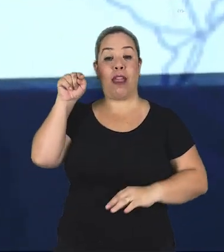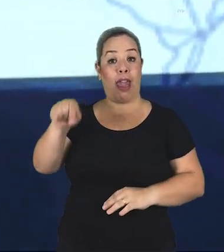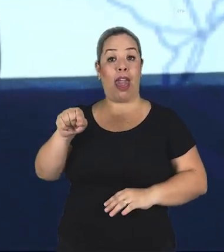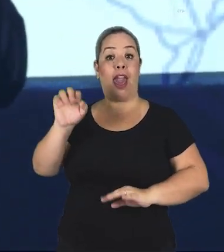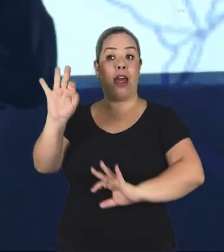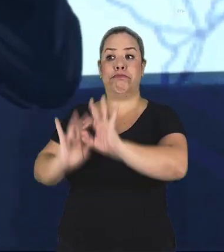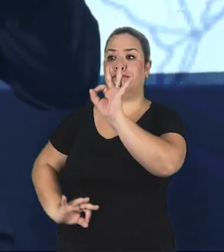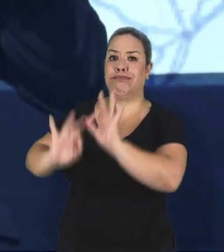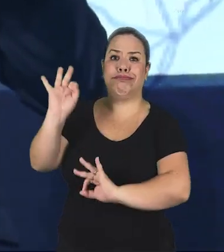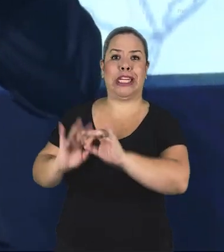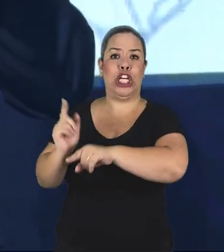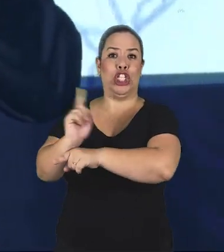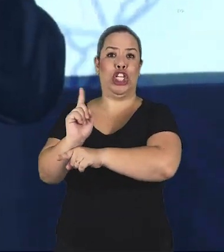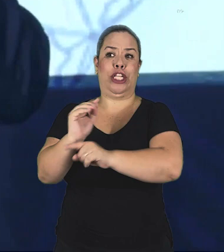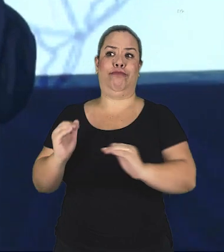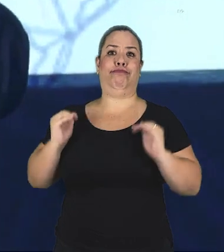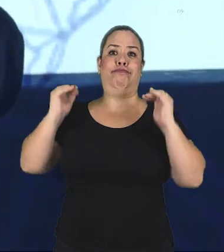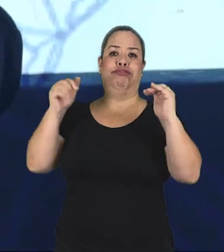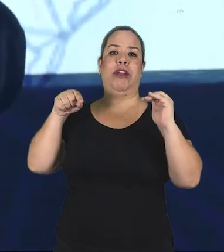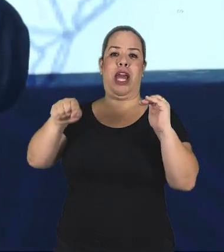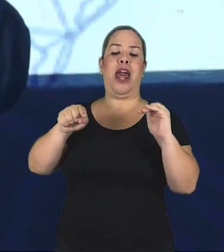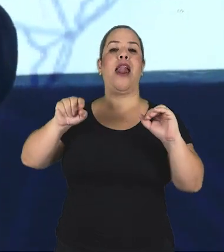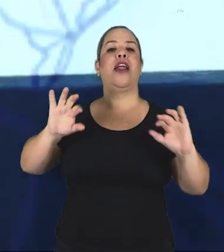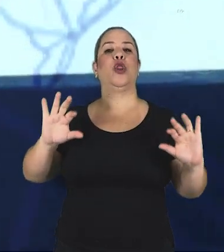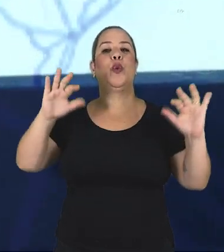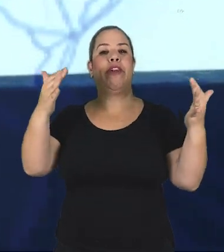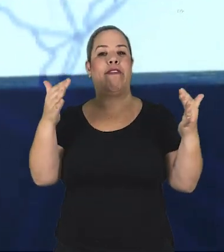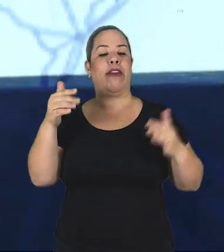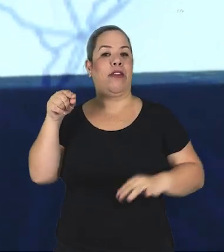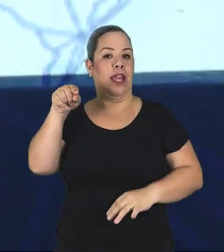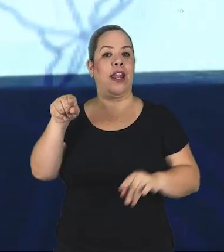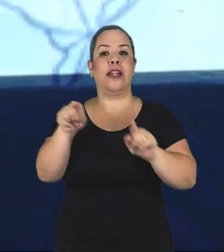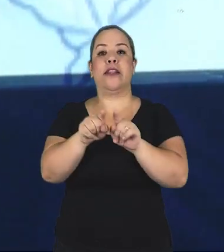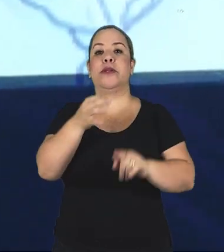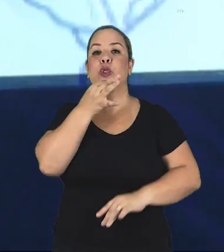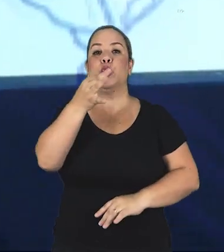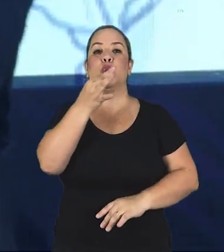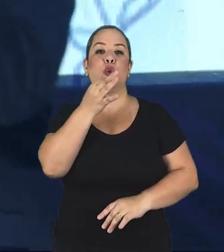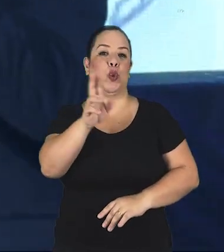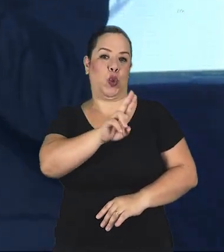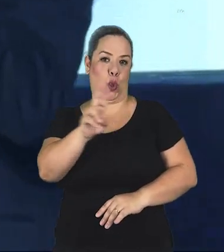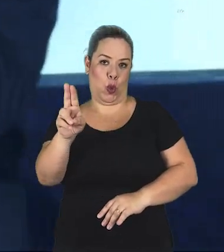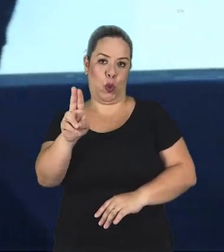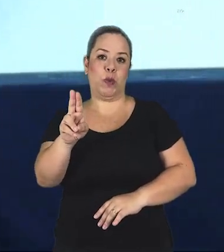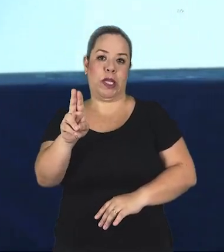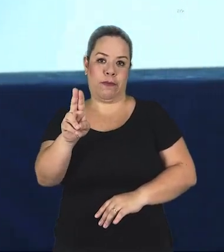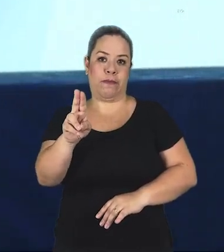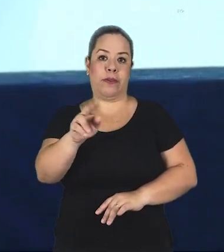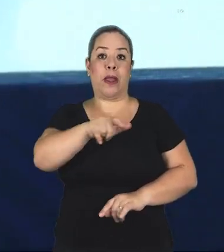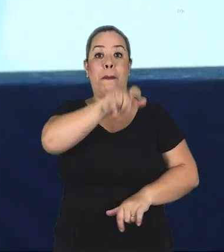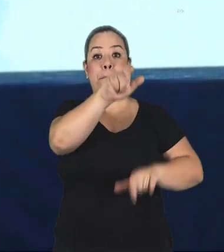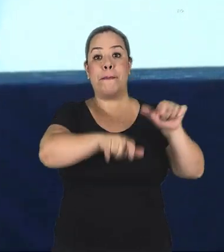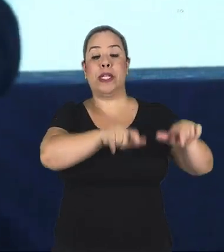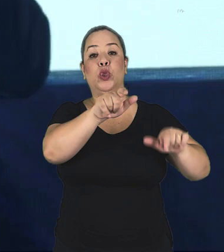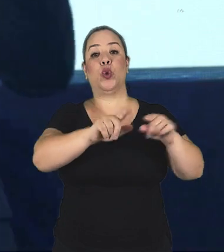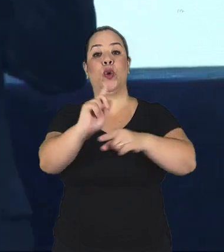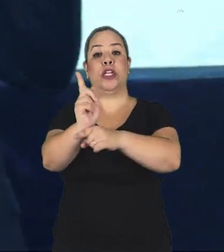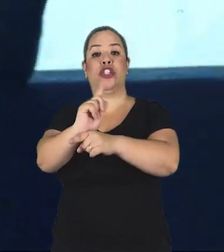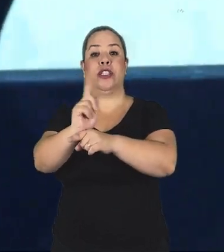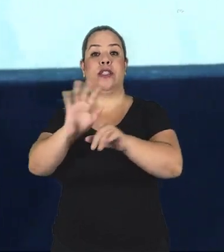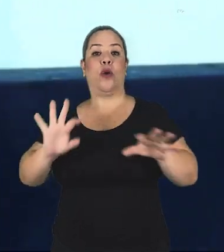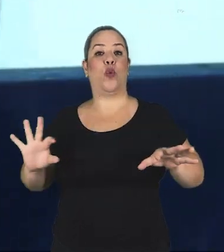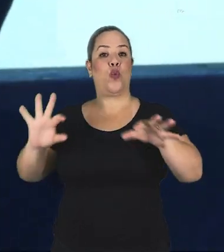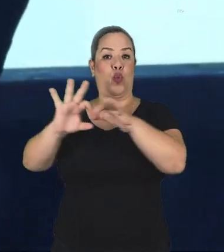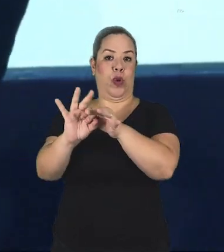Ela foi a gerente aqui do evento, e ela que deu a sugestão do nome. Pessoa, gestão e união. Estou